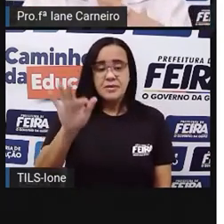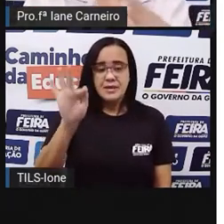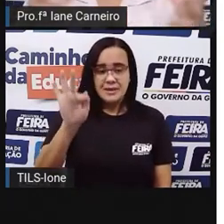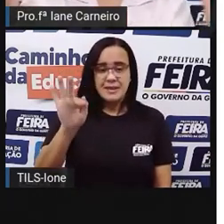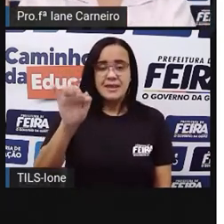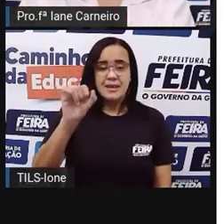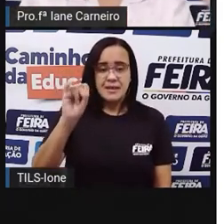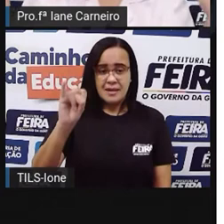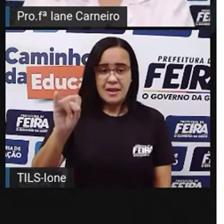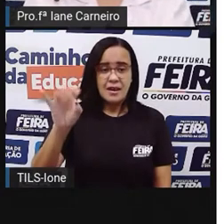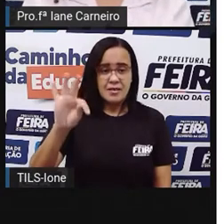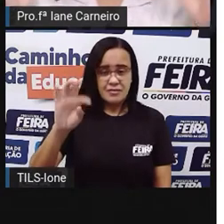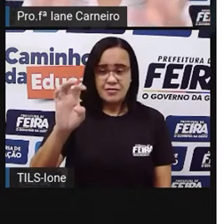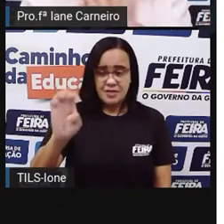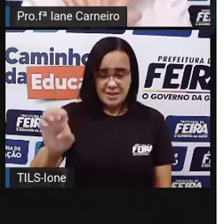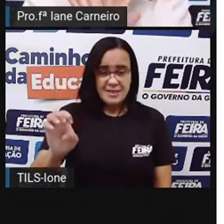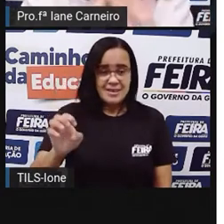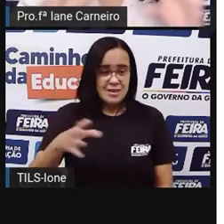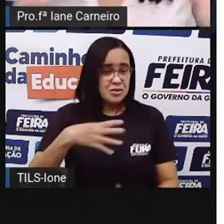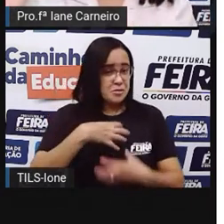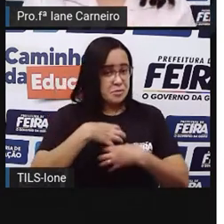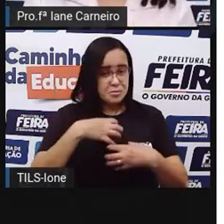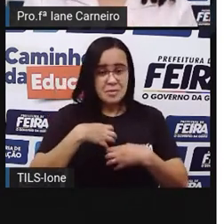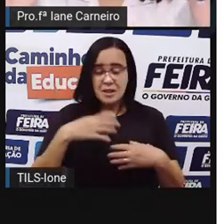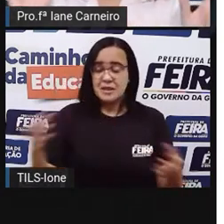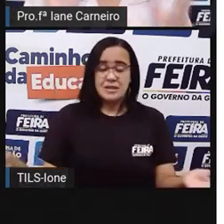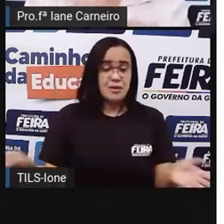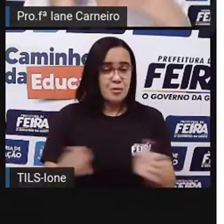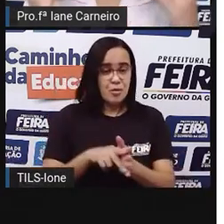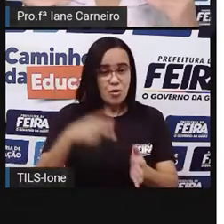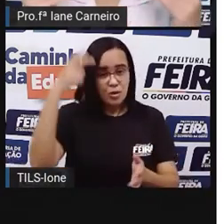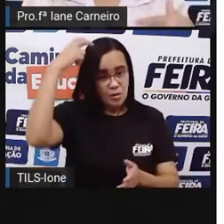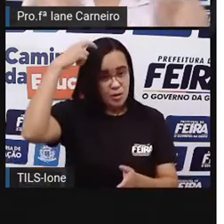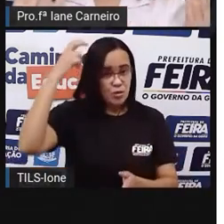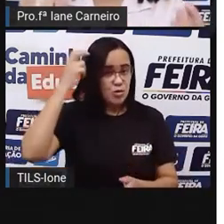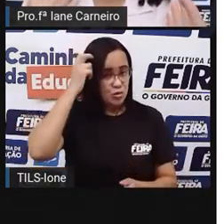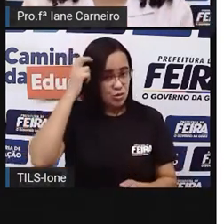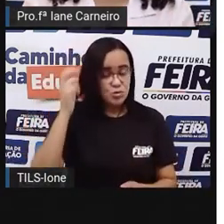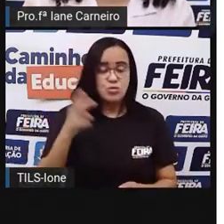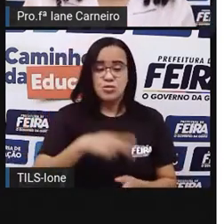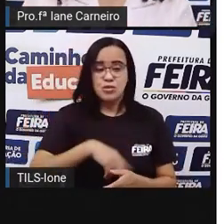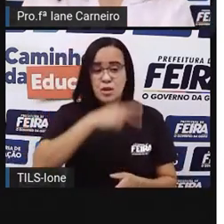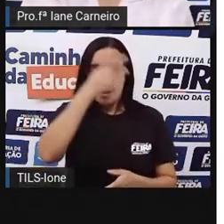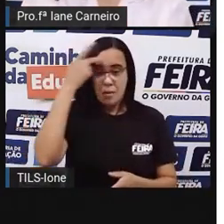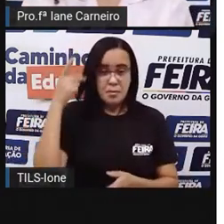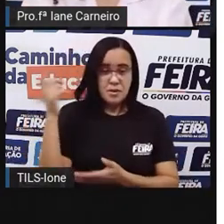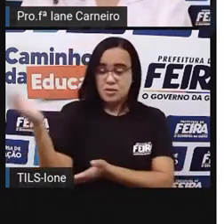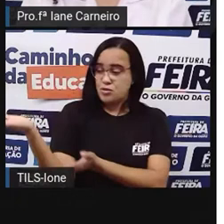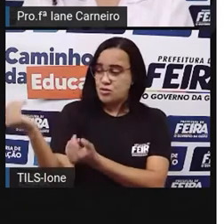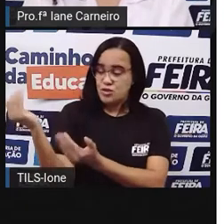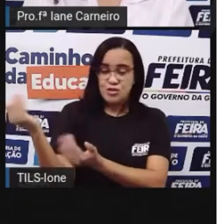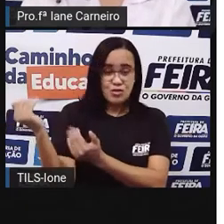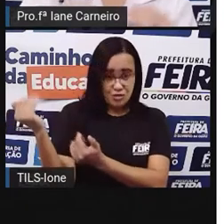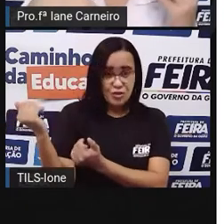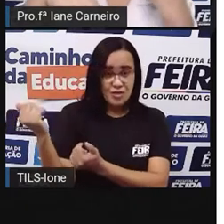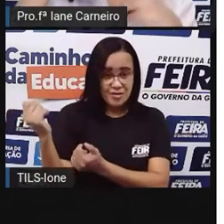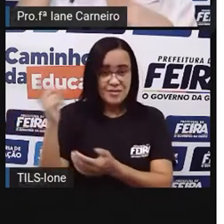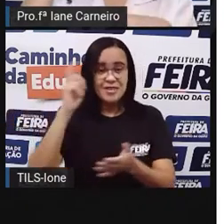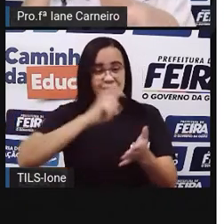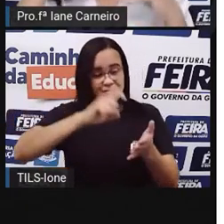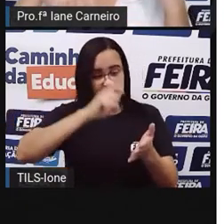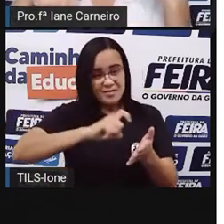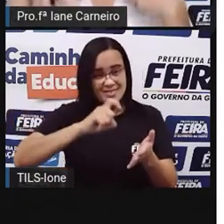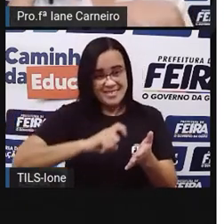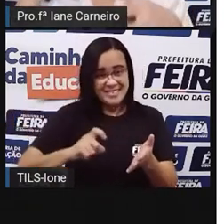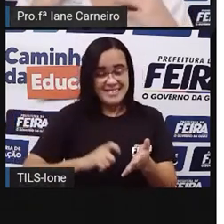Feita pelos jovens aí, geralmente, nas paredes urbanas, Nas paredes da cidade. A gente viu também, né? Que eles ali,